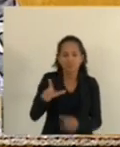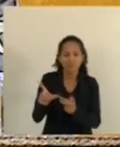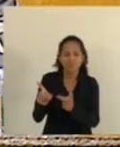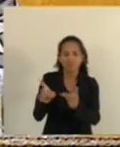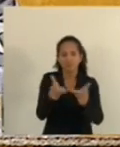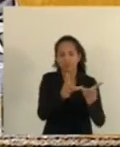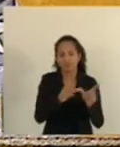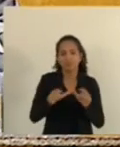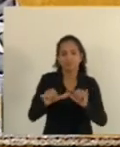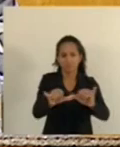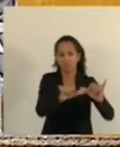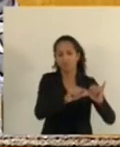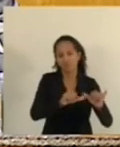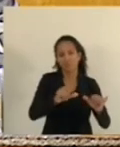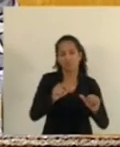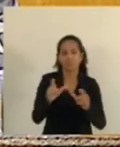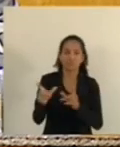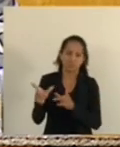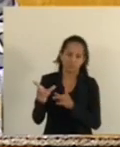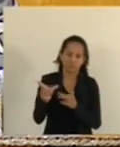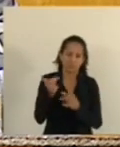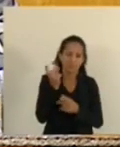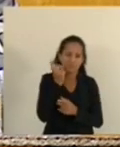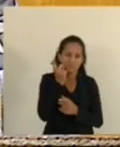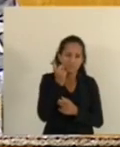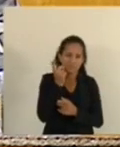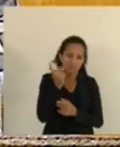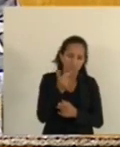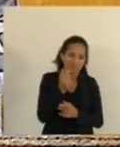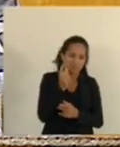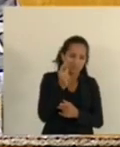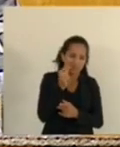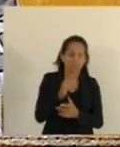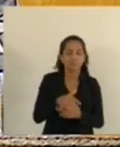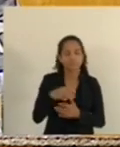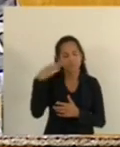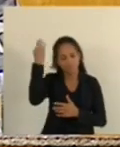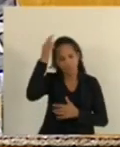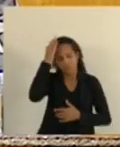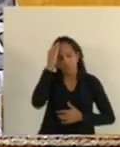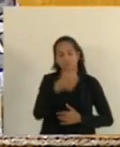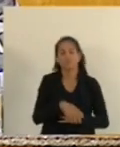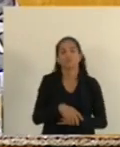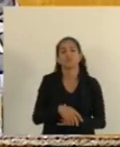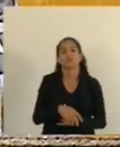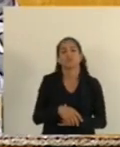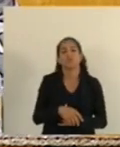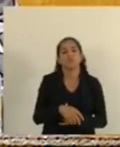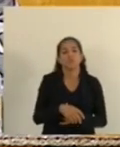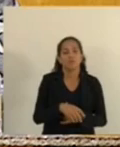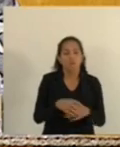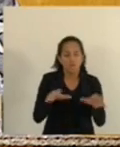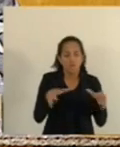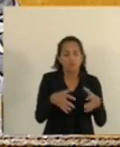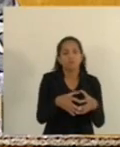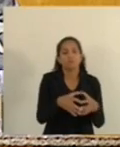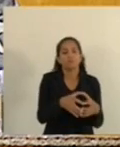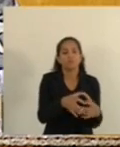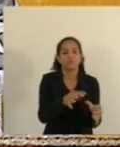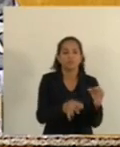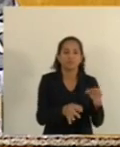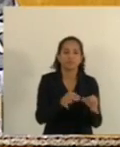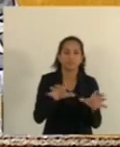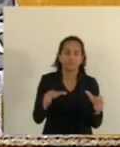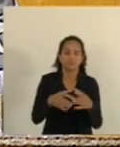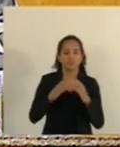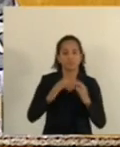Estado do Espírito Santo Publicado no Alice Digital no dia 17 de agosto de 2021 Nas comissões em conjunto de Justiça,